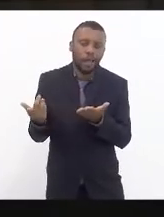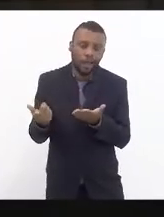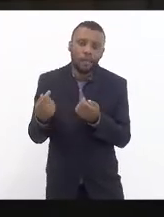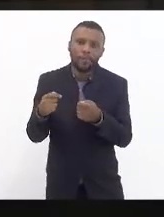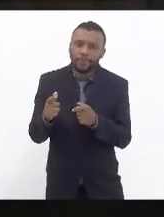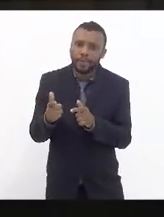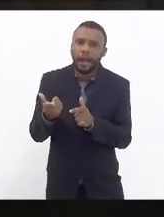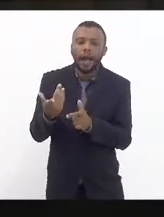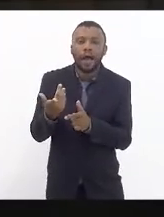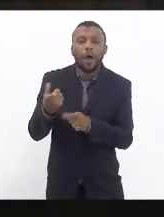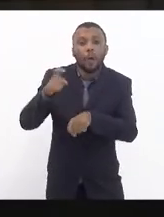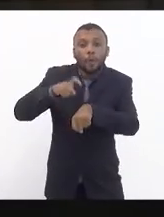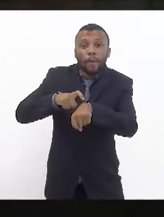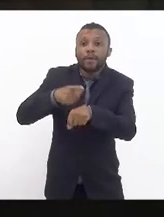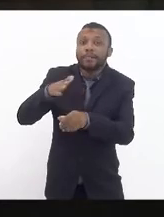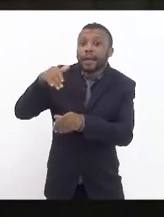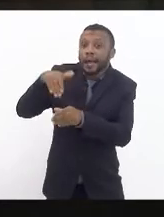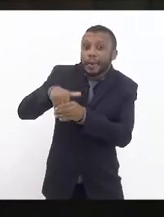eleição toda aqui